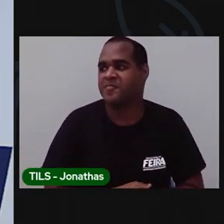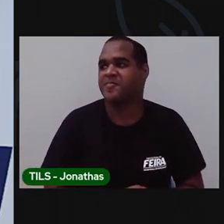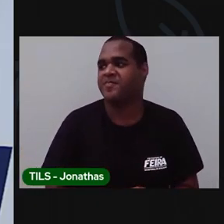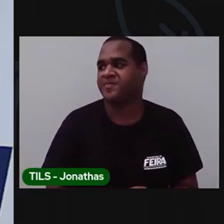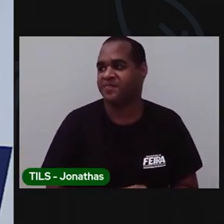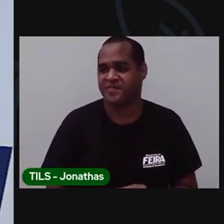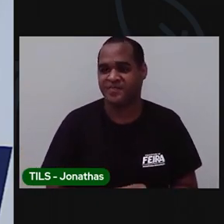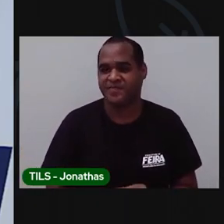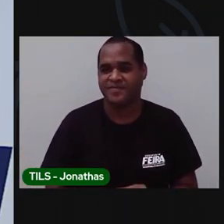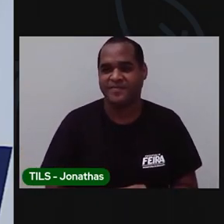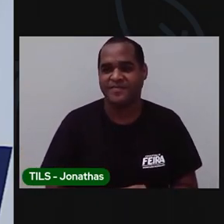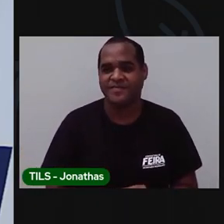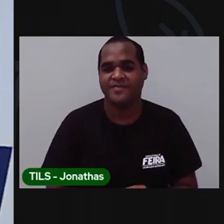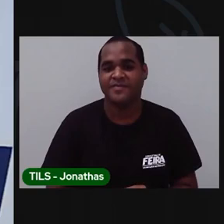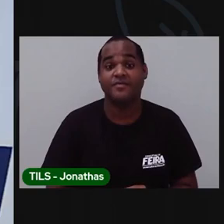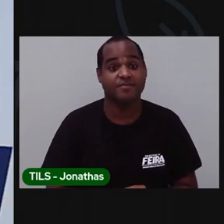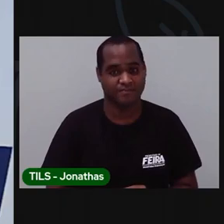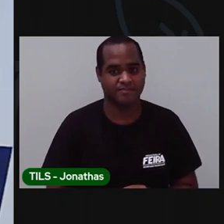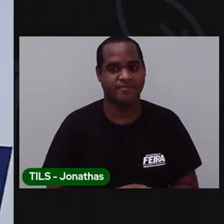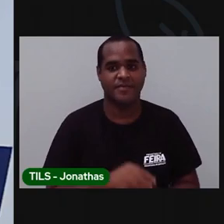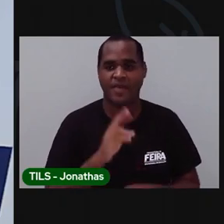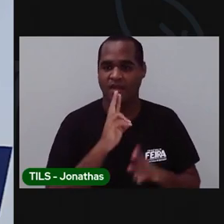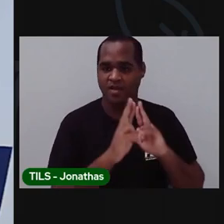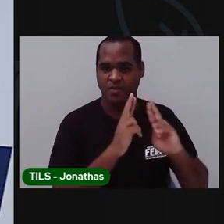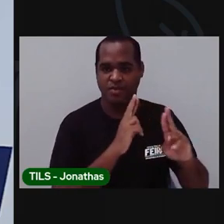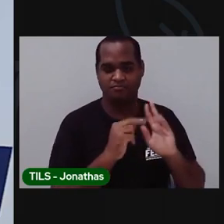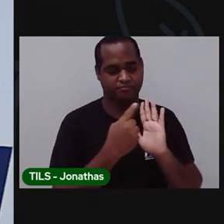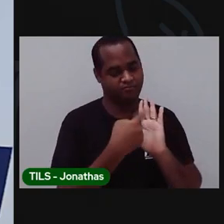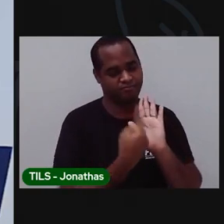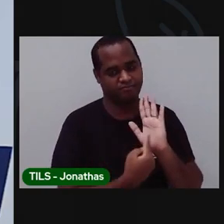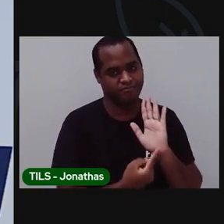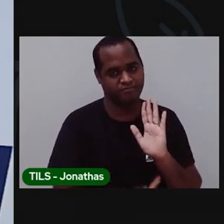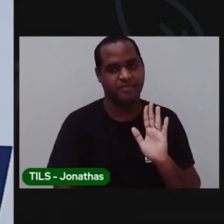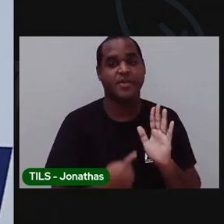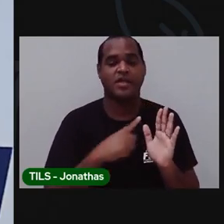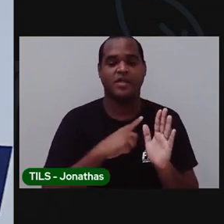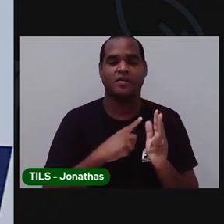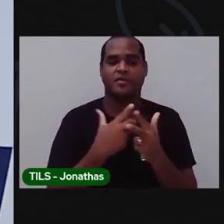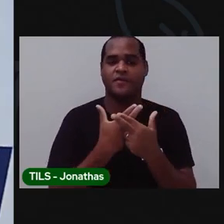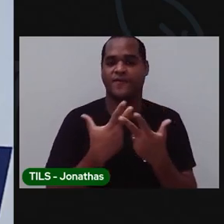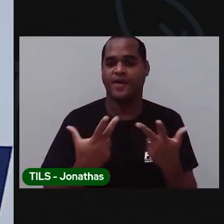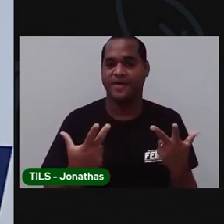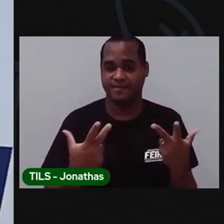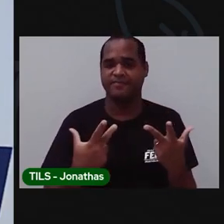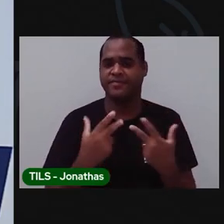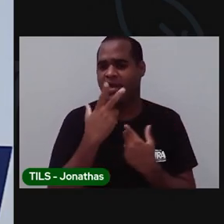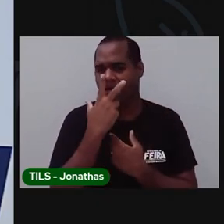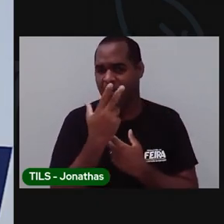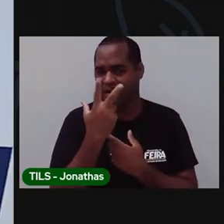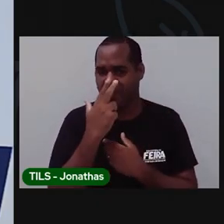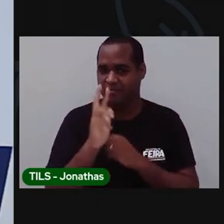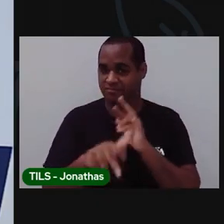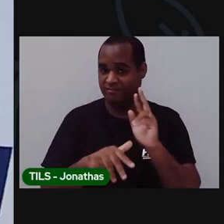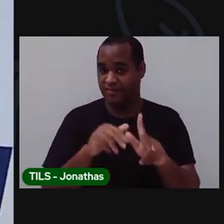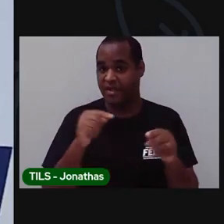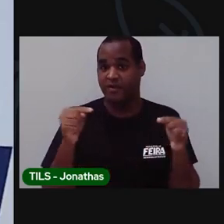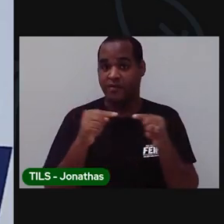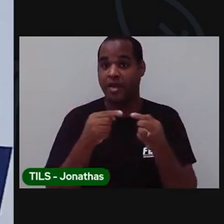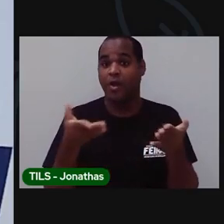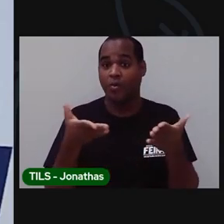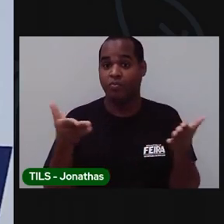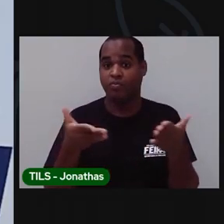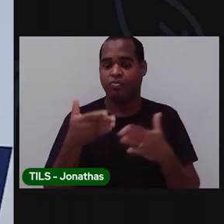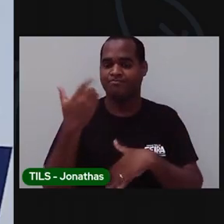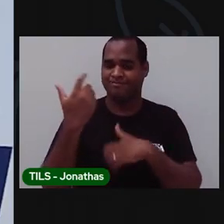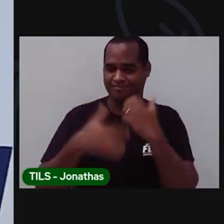A atividade do caderno de vocês. É assim. Bem parecida com essa que a gente fez agora aqui.